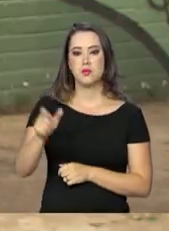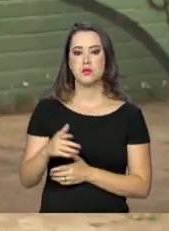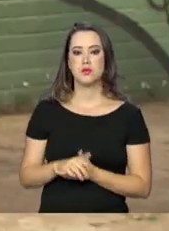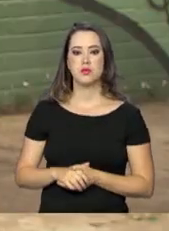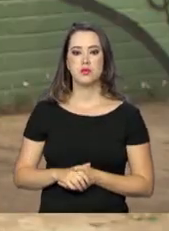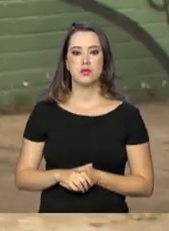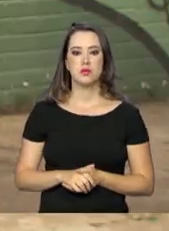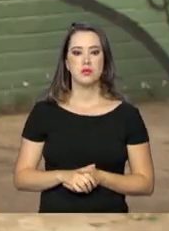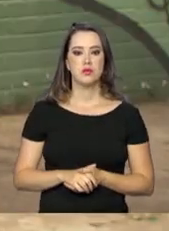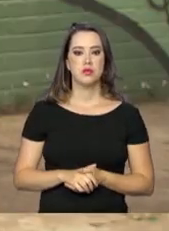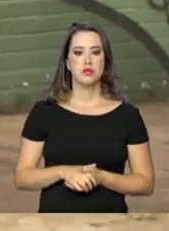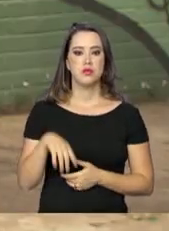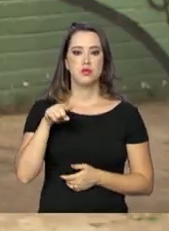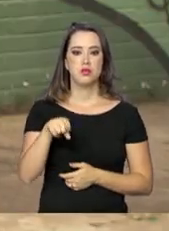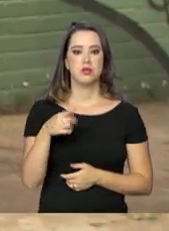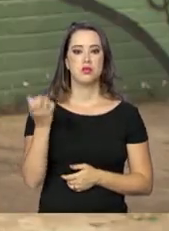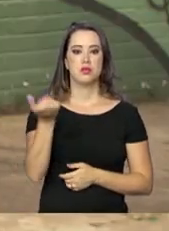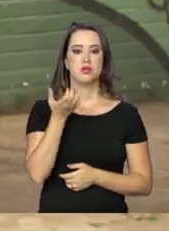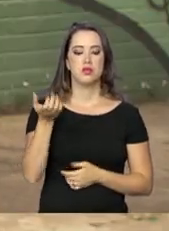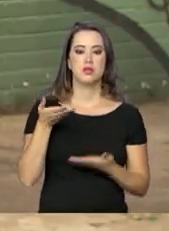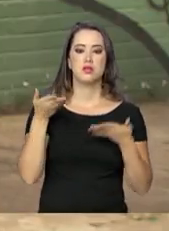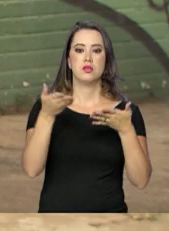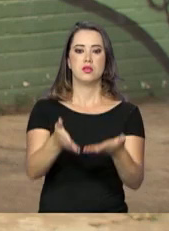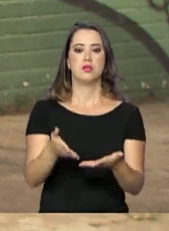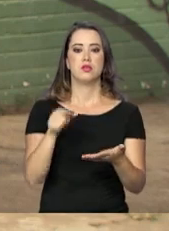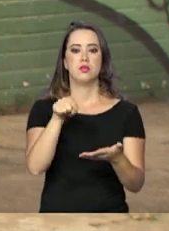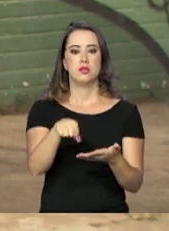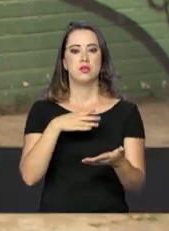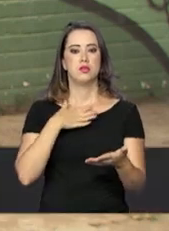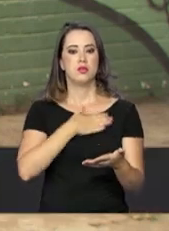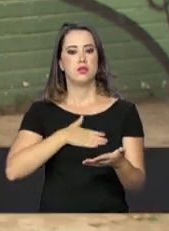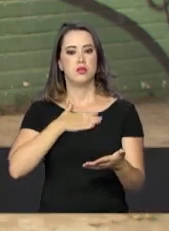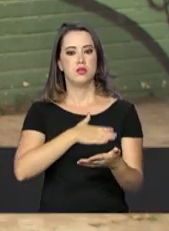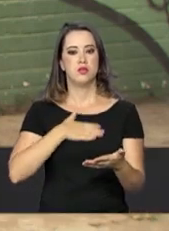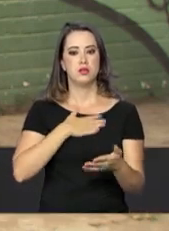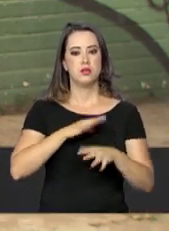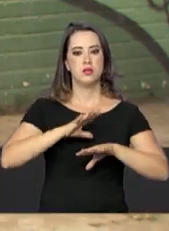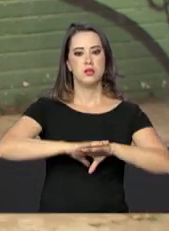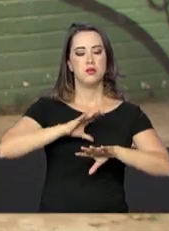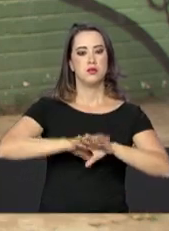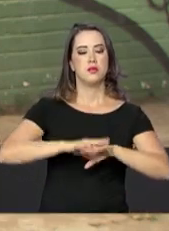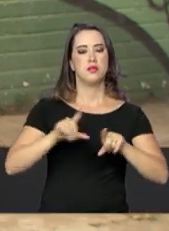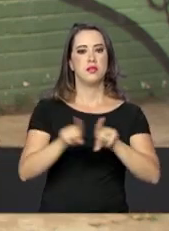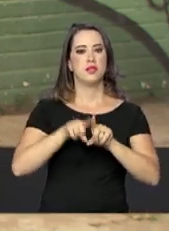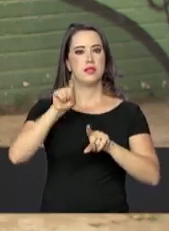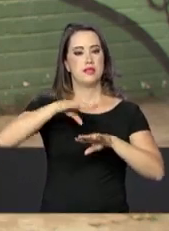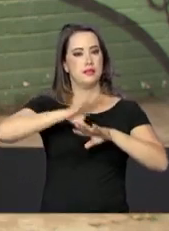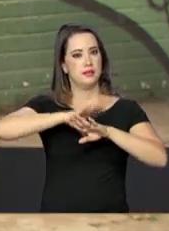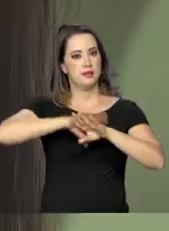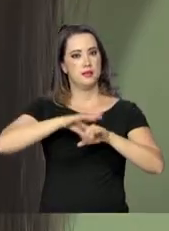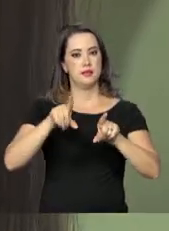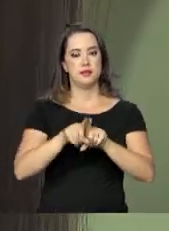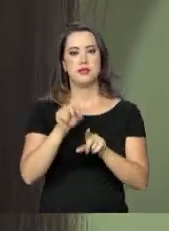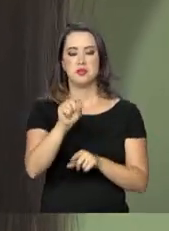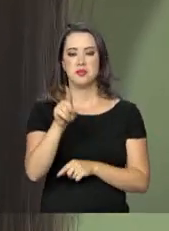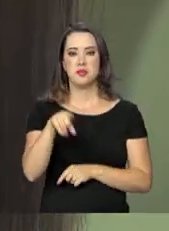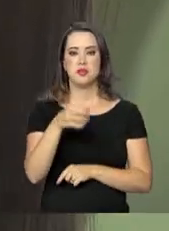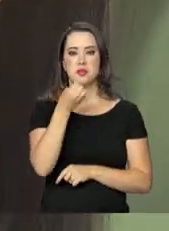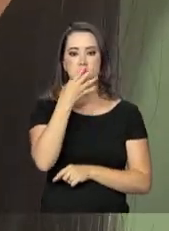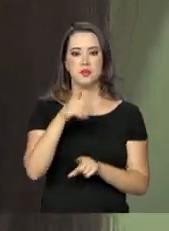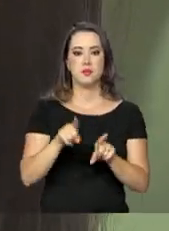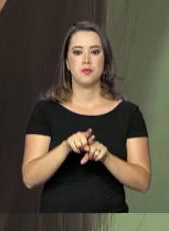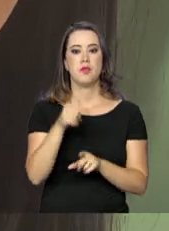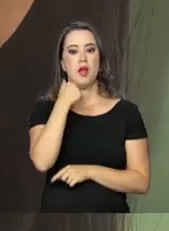simplesmente estava interessada em fazer isso. Eu também gostava muito de matemática, que ajuda. Orgulhosa,